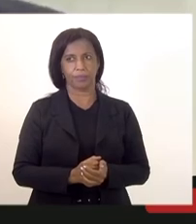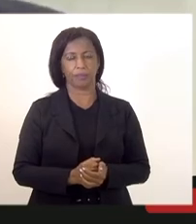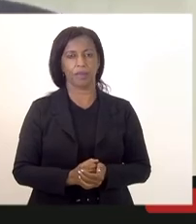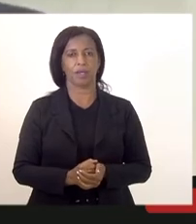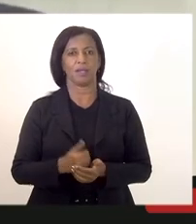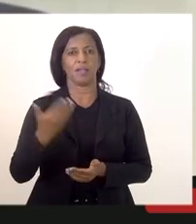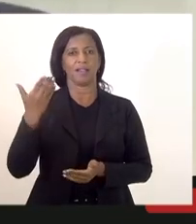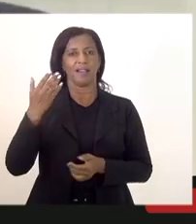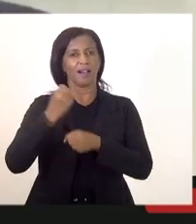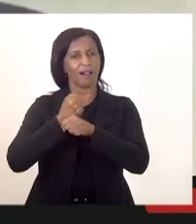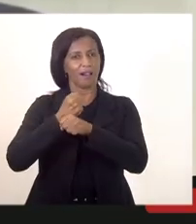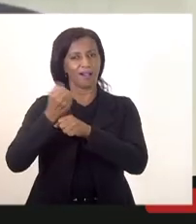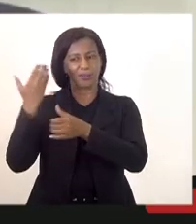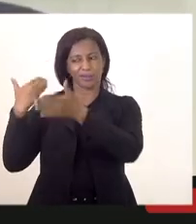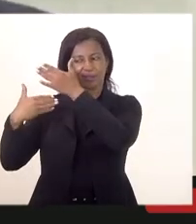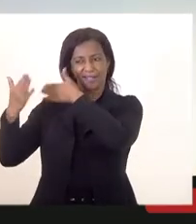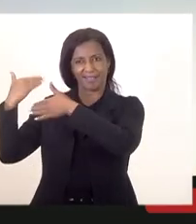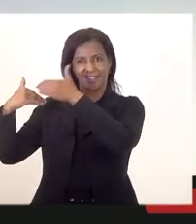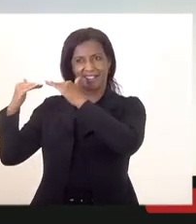patentes anteriores lá atrás